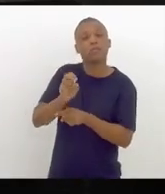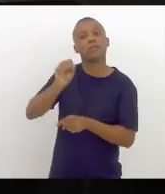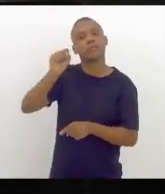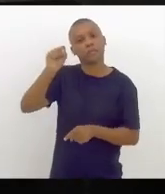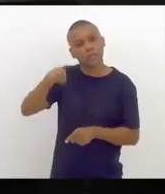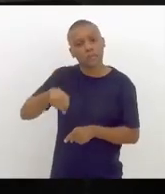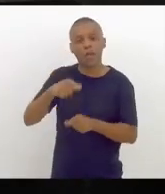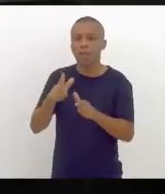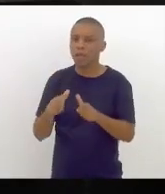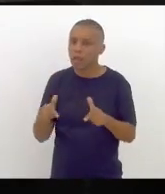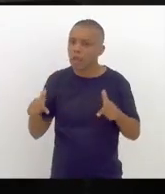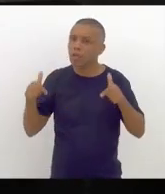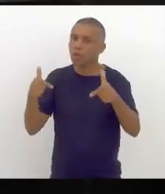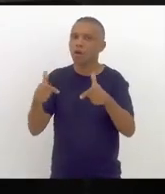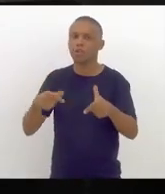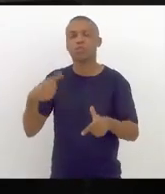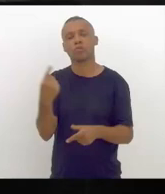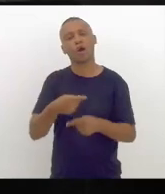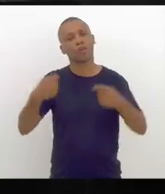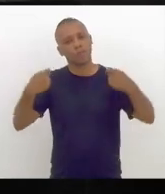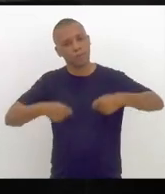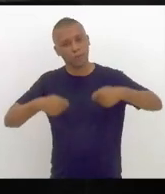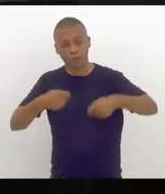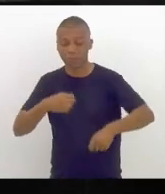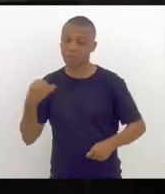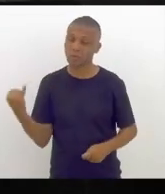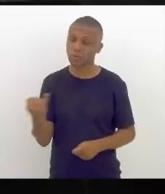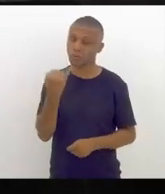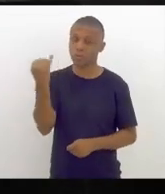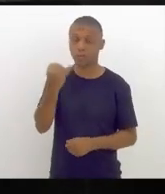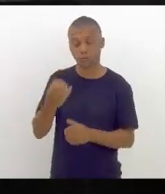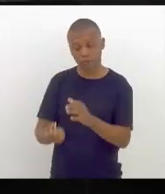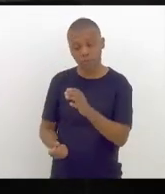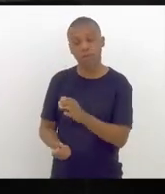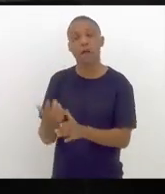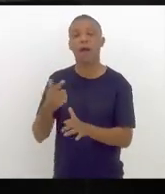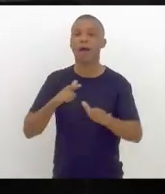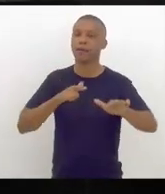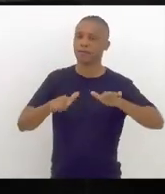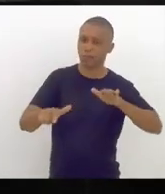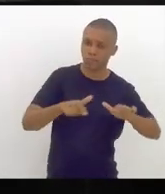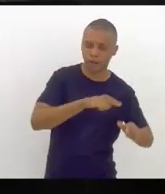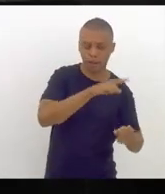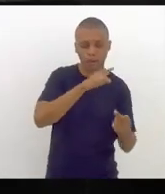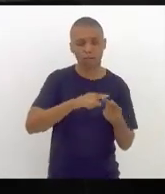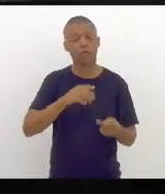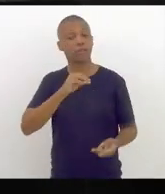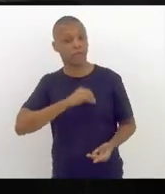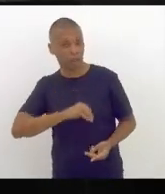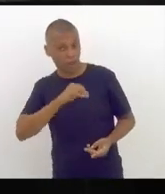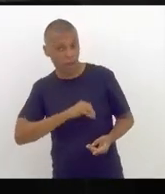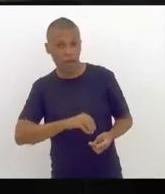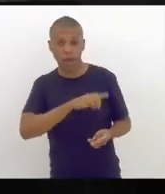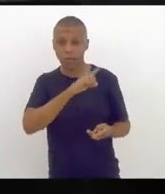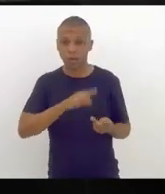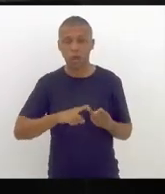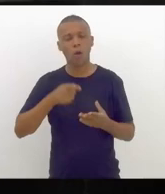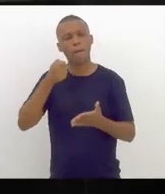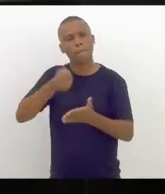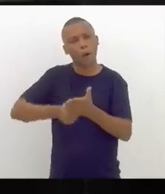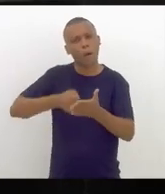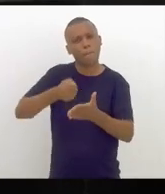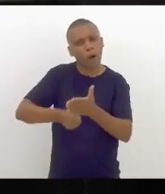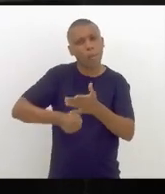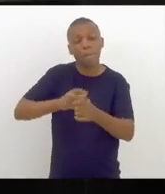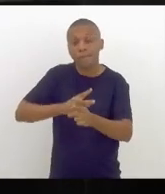essas ações que são necessárias para a geração de emprego, geração de renda, o combate à fome,